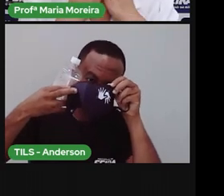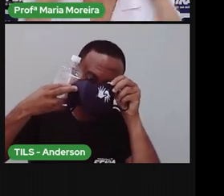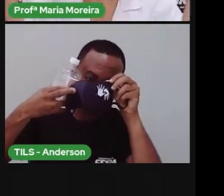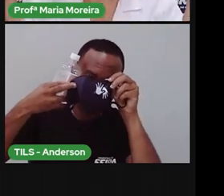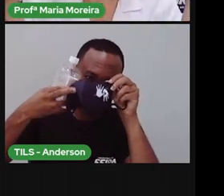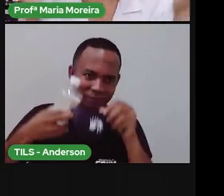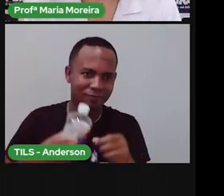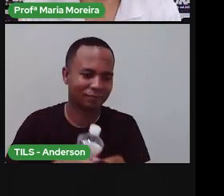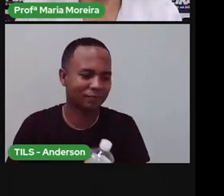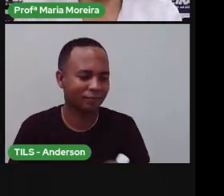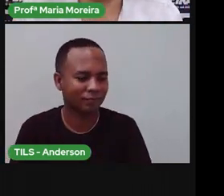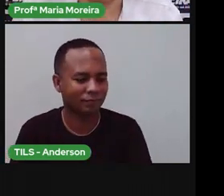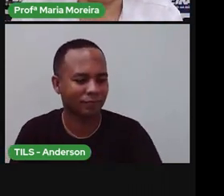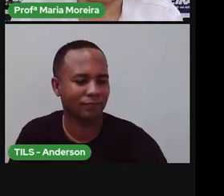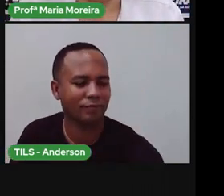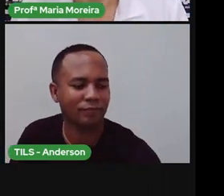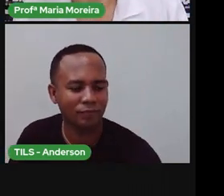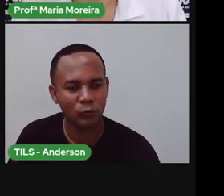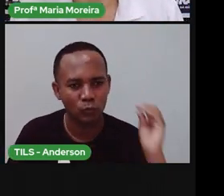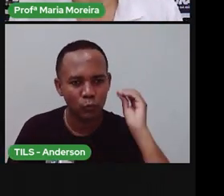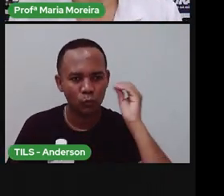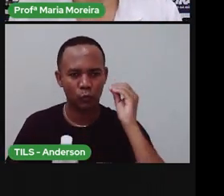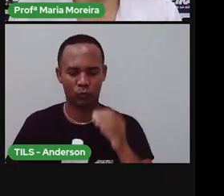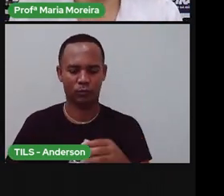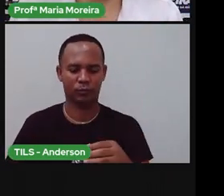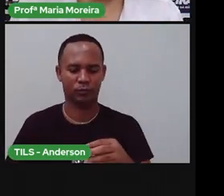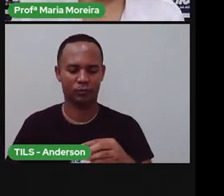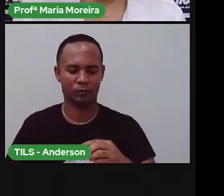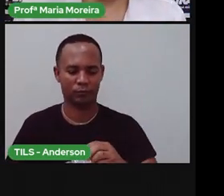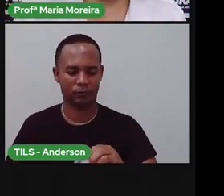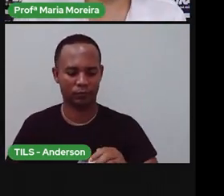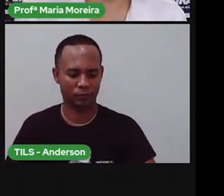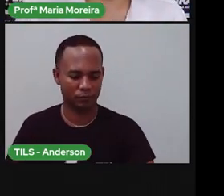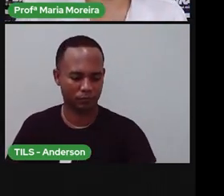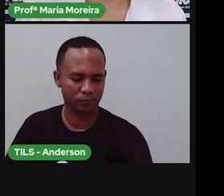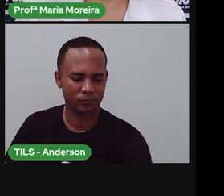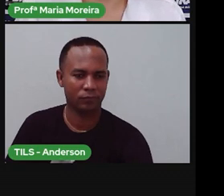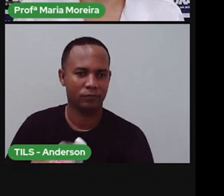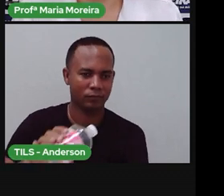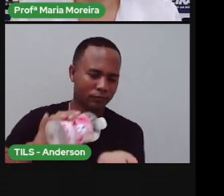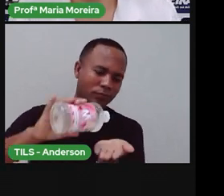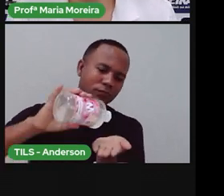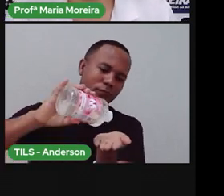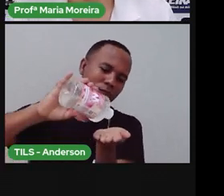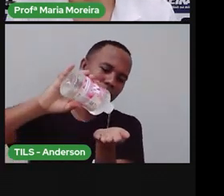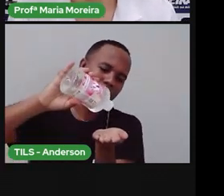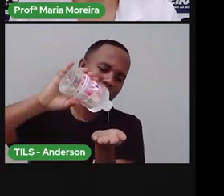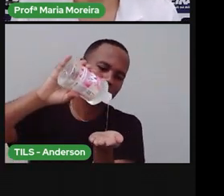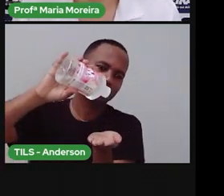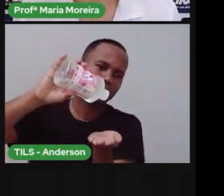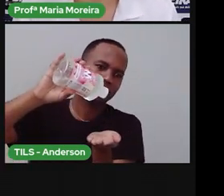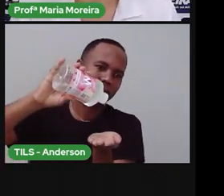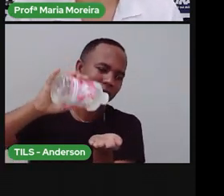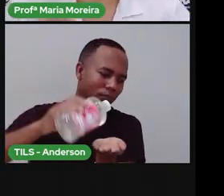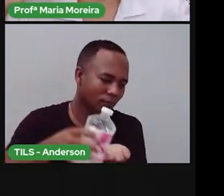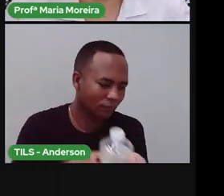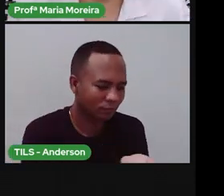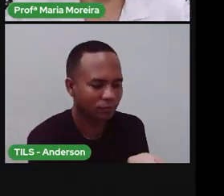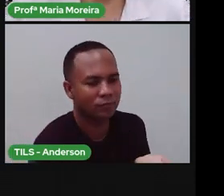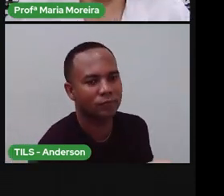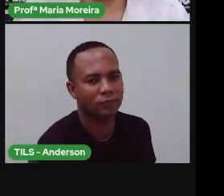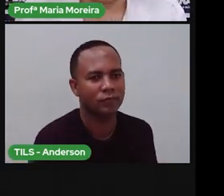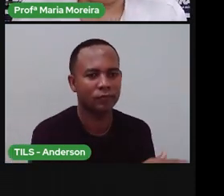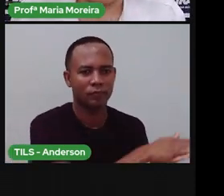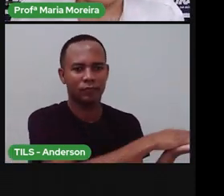Beijo para vocês, né? Da gente. Tenham aí um excelente dia, né? Para quem está assistindo pela manhã, para quem está assistindo pela tarde, que tenha